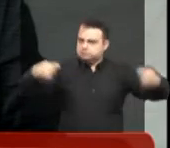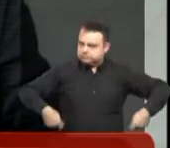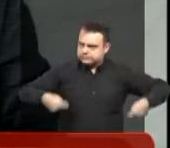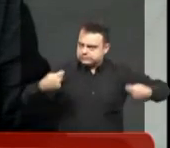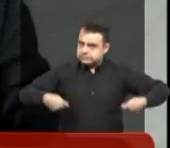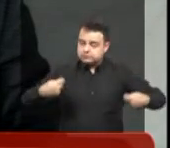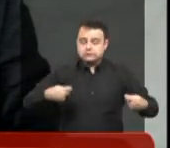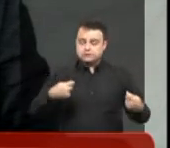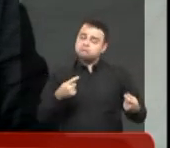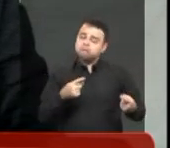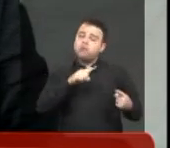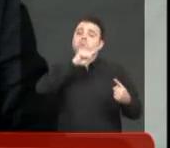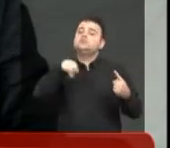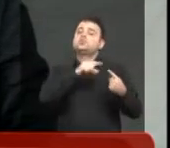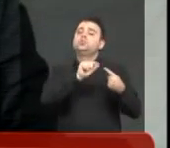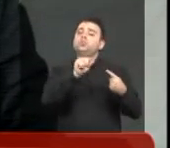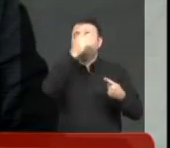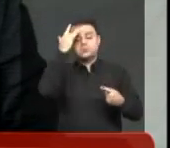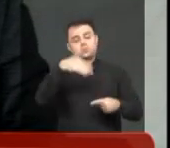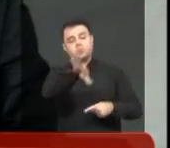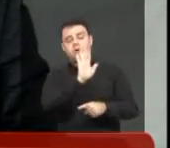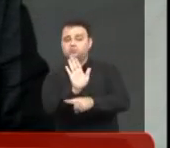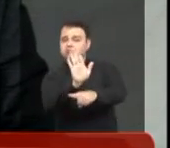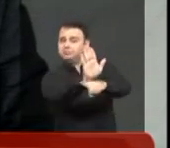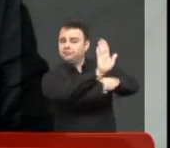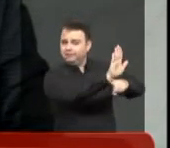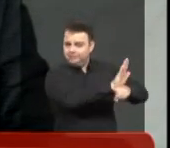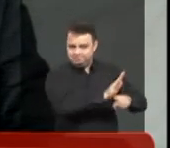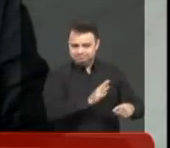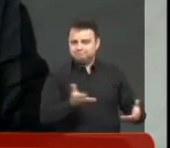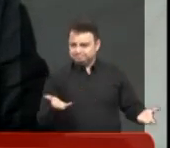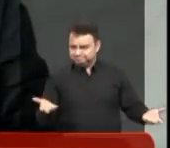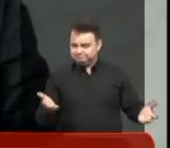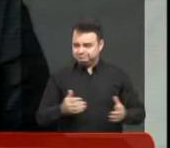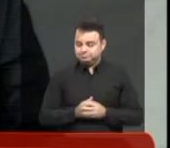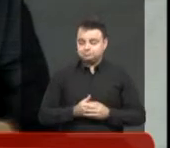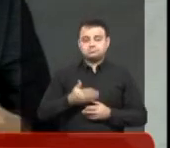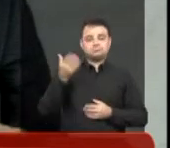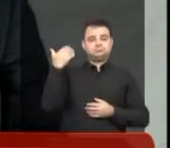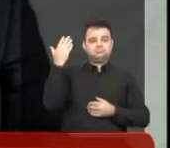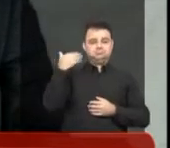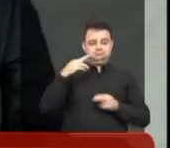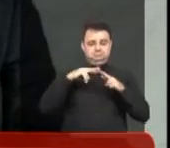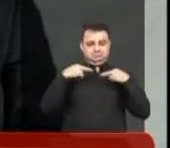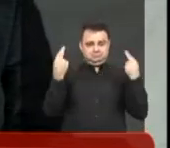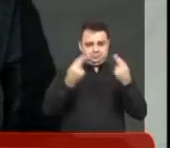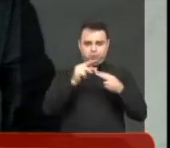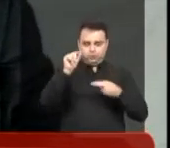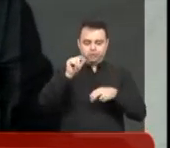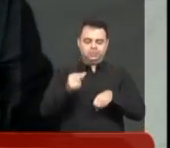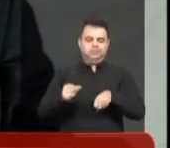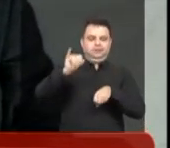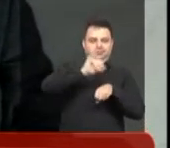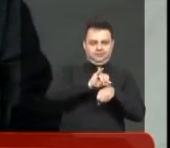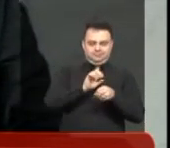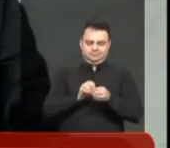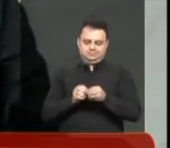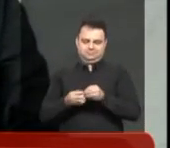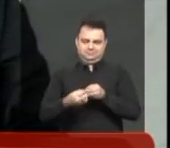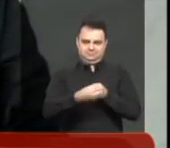mas também e principalmente a população, os destinatários dos nossos serviços. Em uma das reuniões do Parlamento Regional,